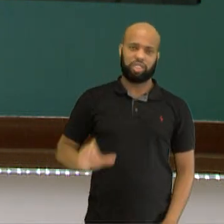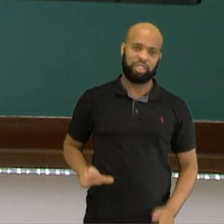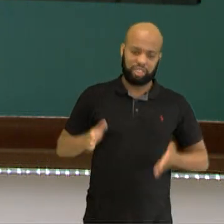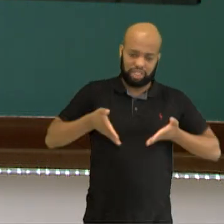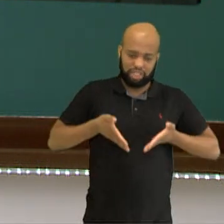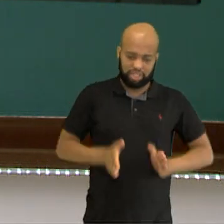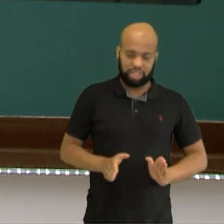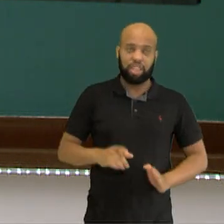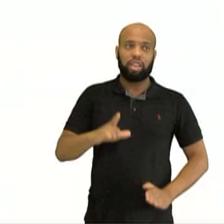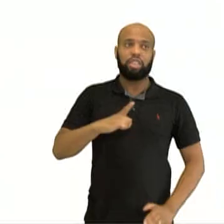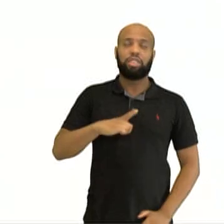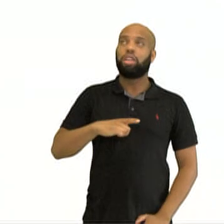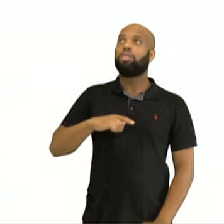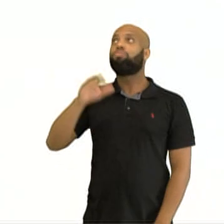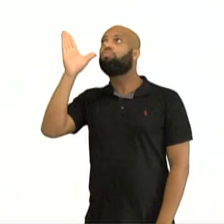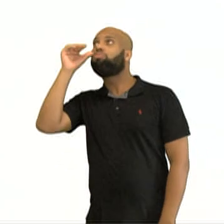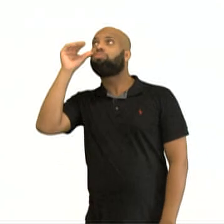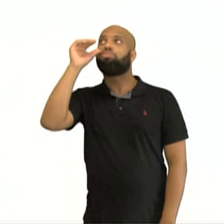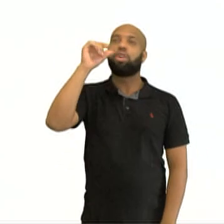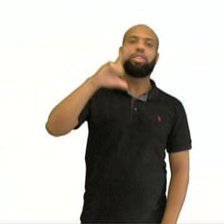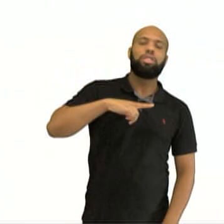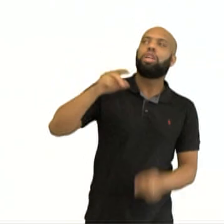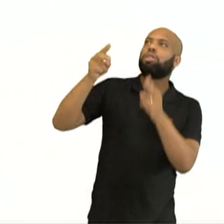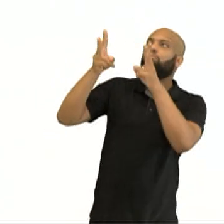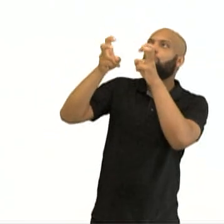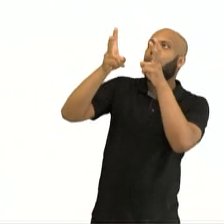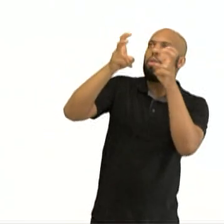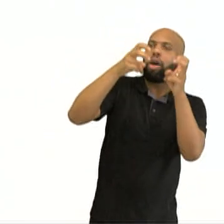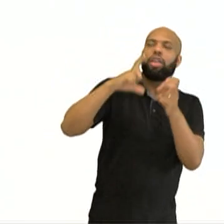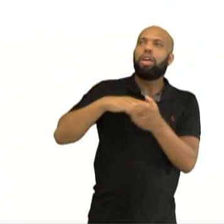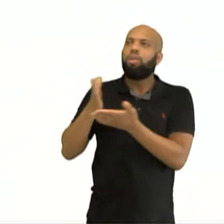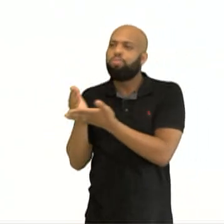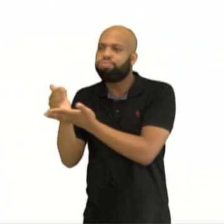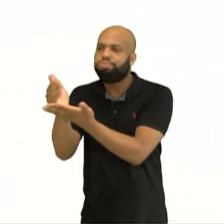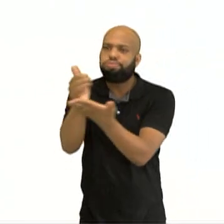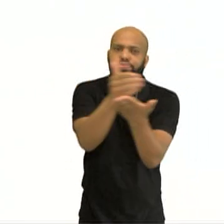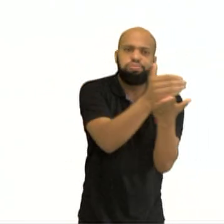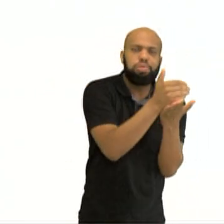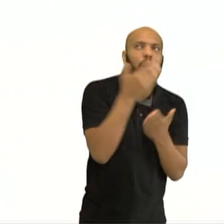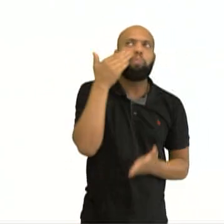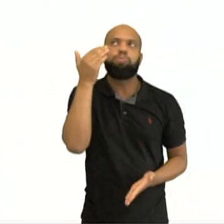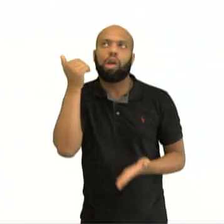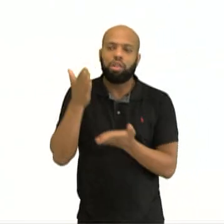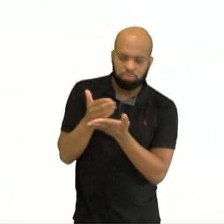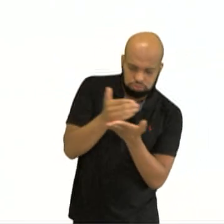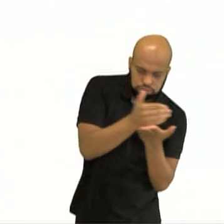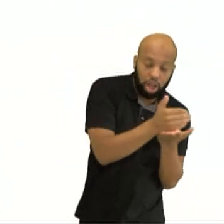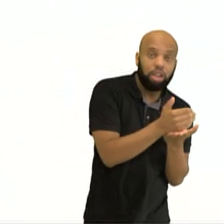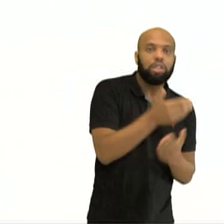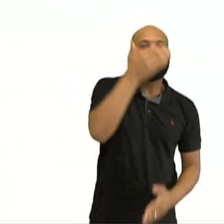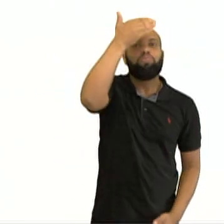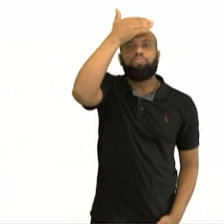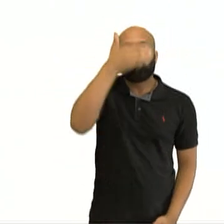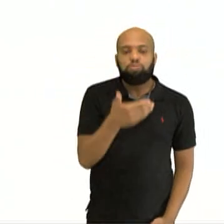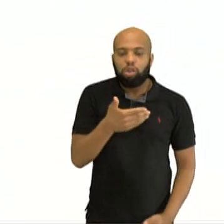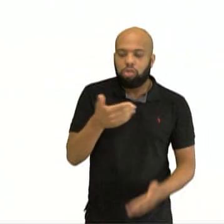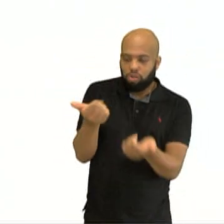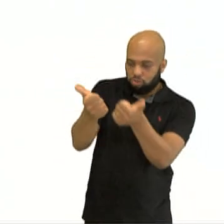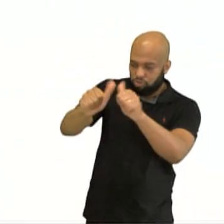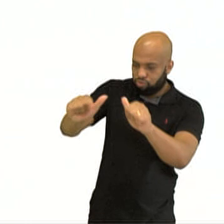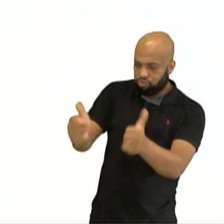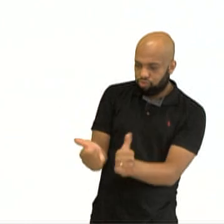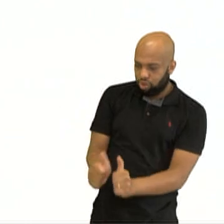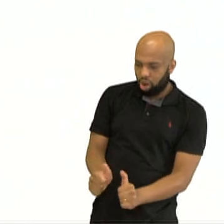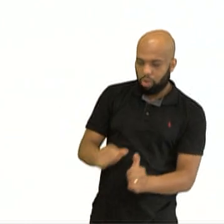Existem observações, foram coletando dados para provar que o formato do nosso planeta